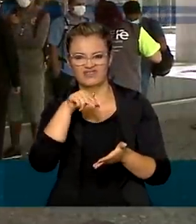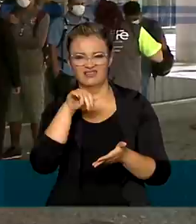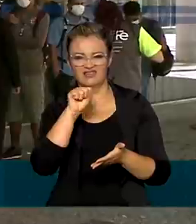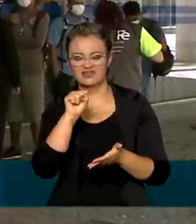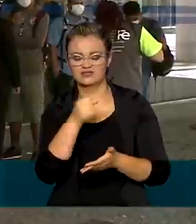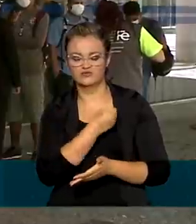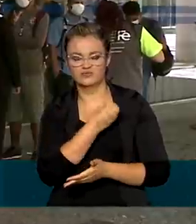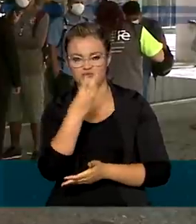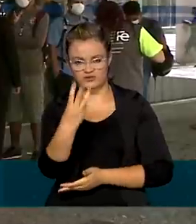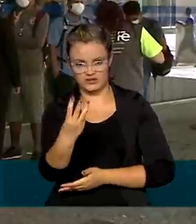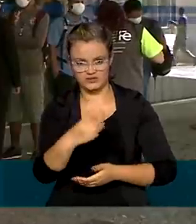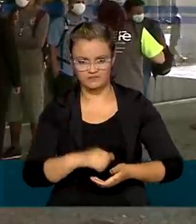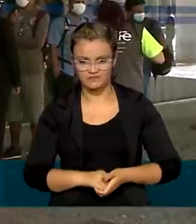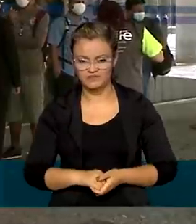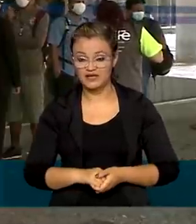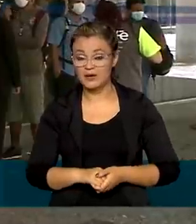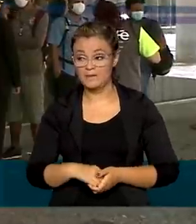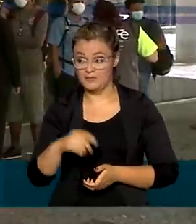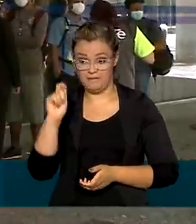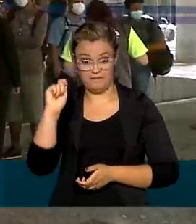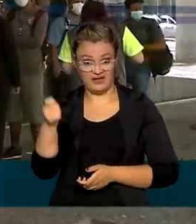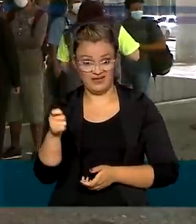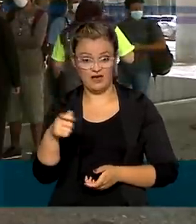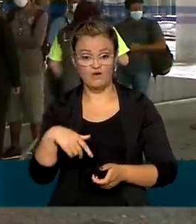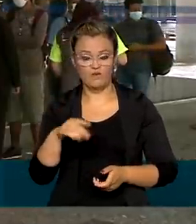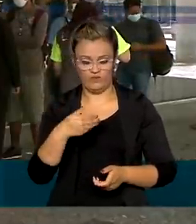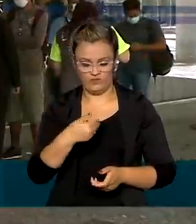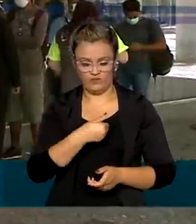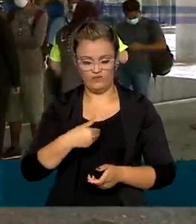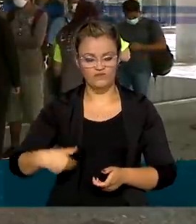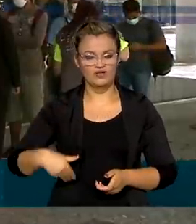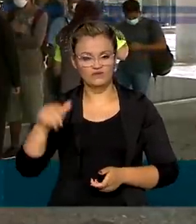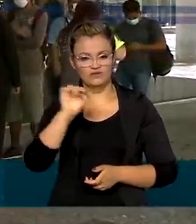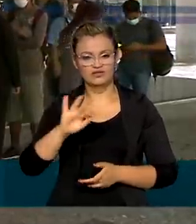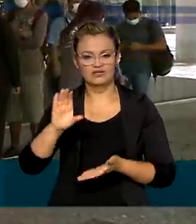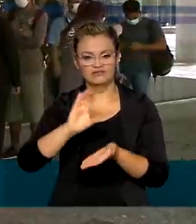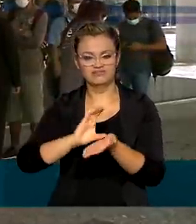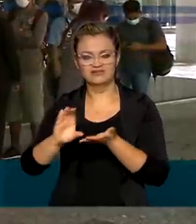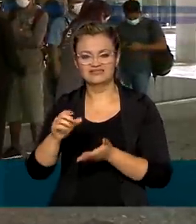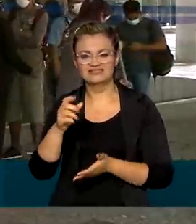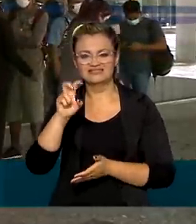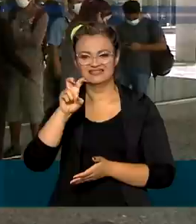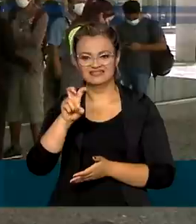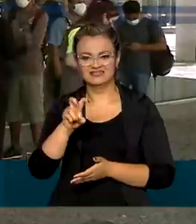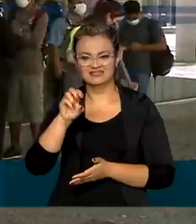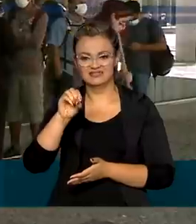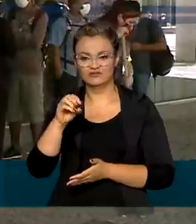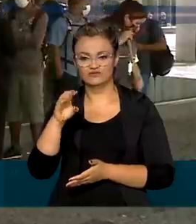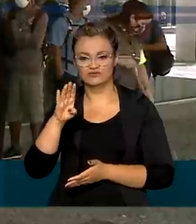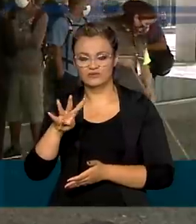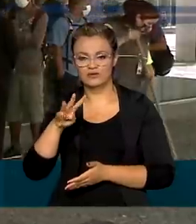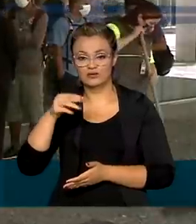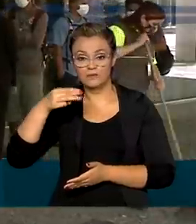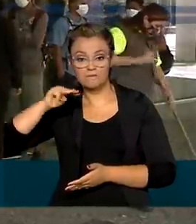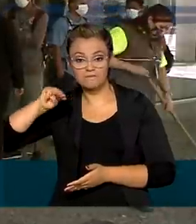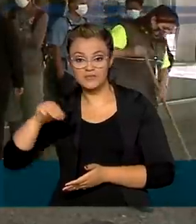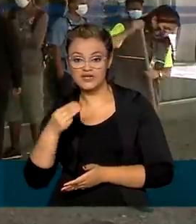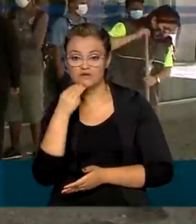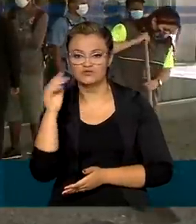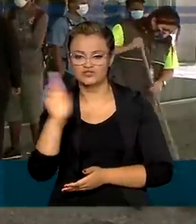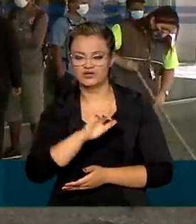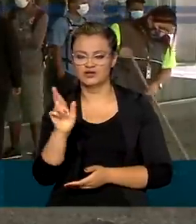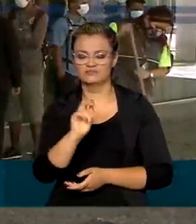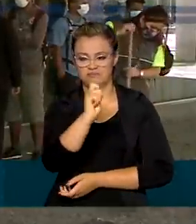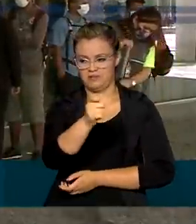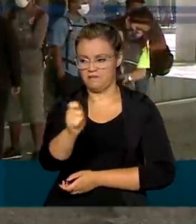Final 3. Para esses pagamentos, o governo federal investiu mais de 504 milhões de reais para atender a essas famílias.